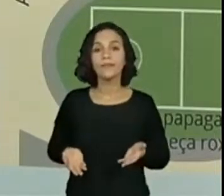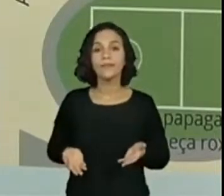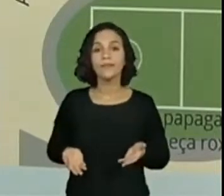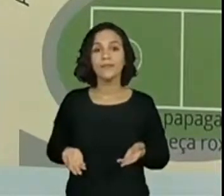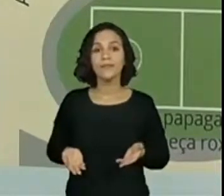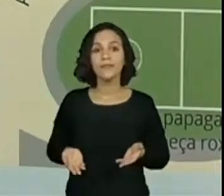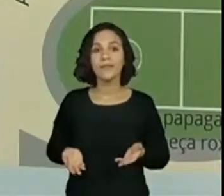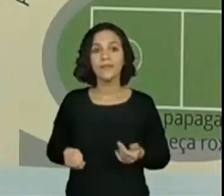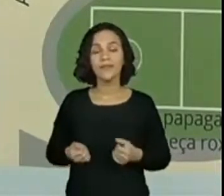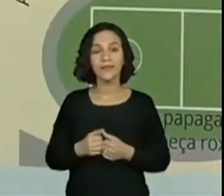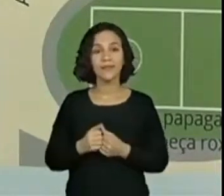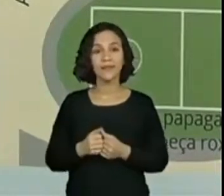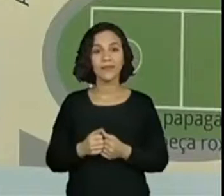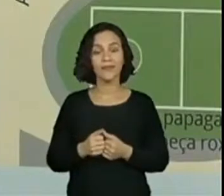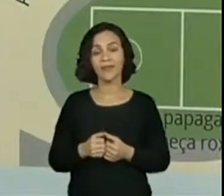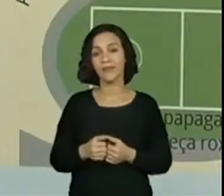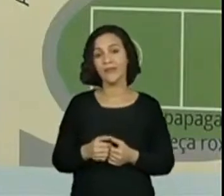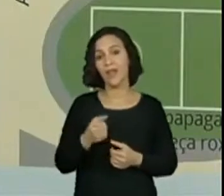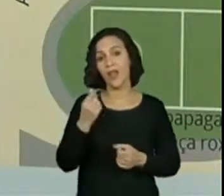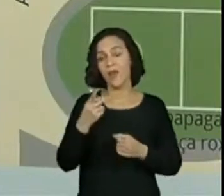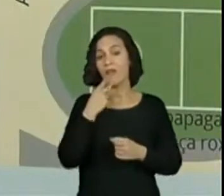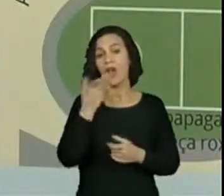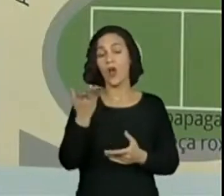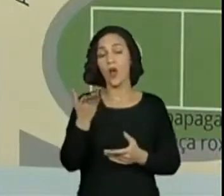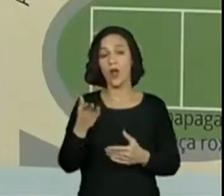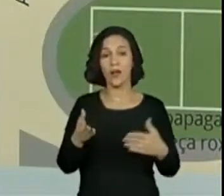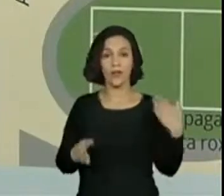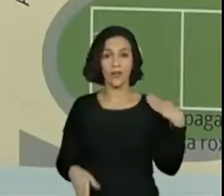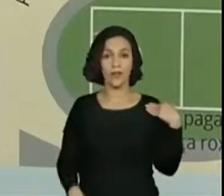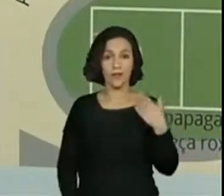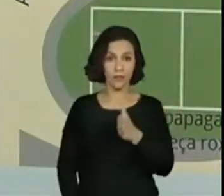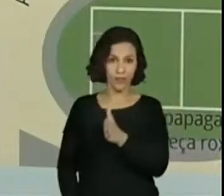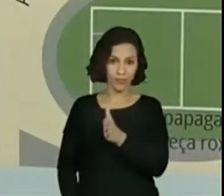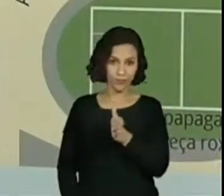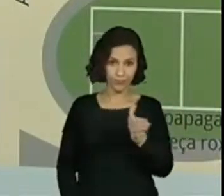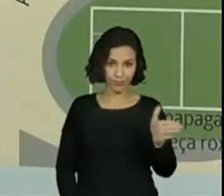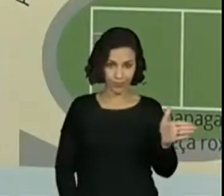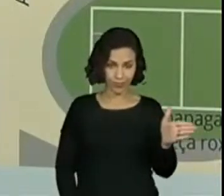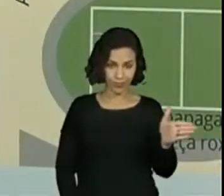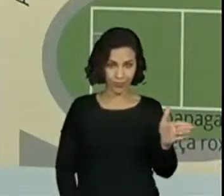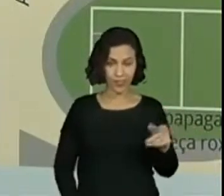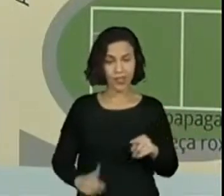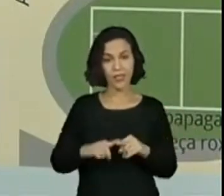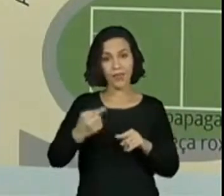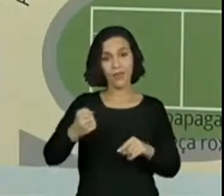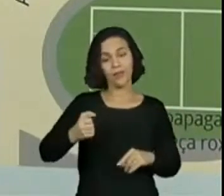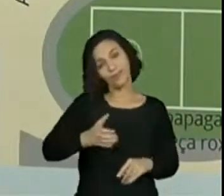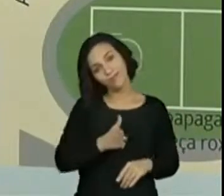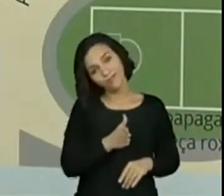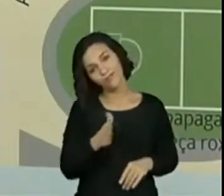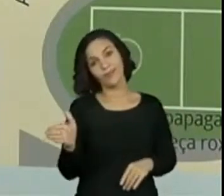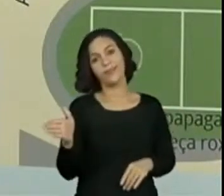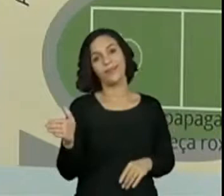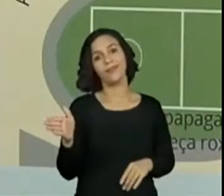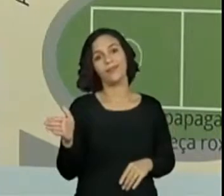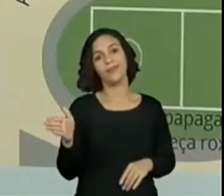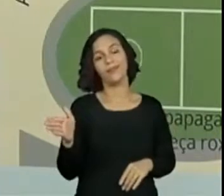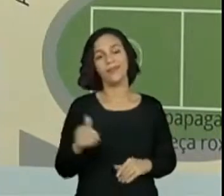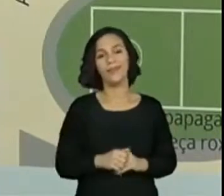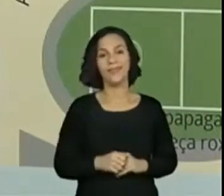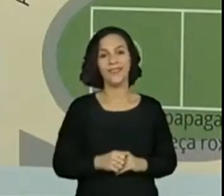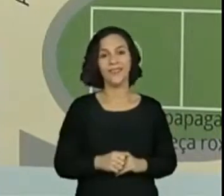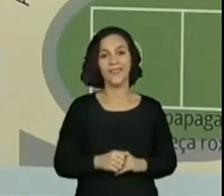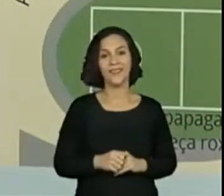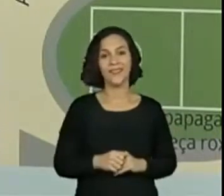Olha lá, tem gente que colocou três. Siga à direita na rua Macuco e bora à esquerda. Bora à esquerda. Tudo bem, professora Cátia.